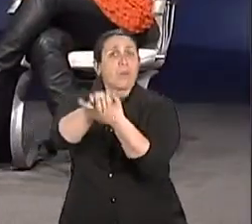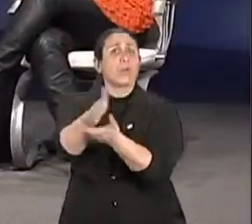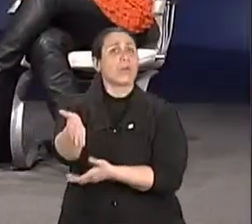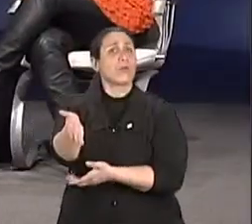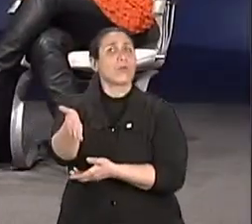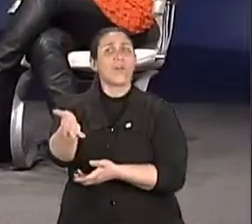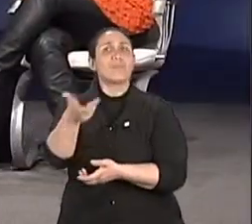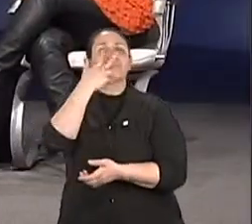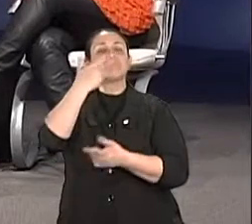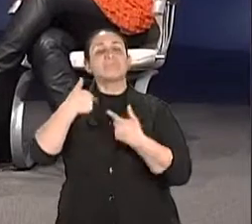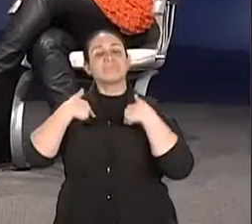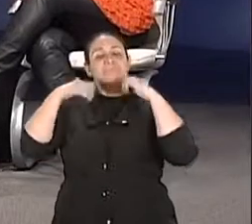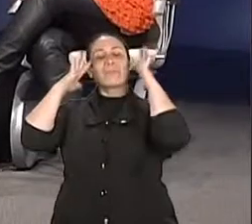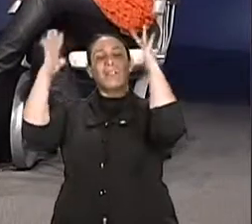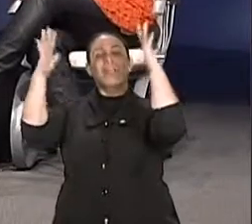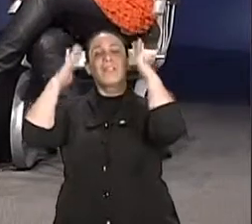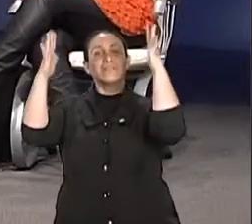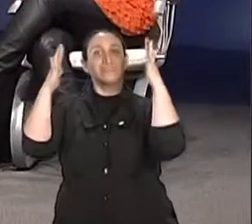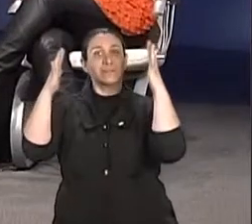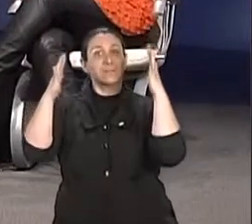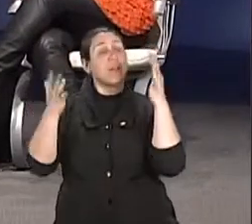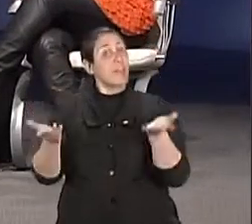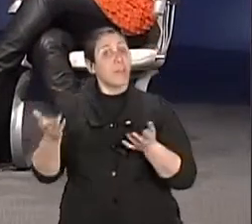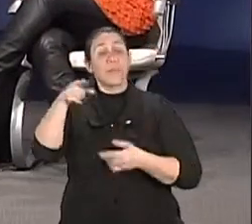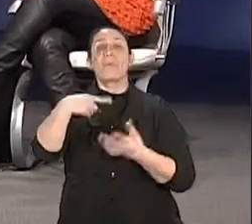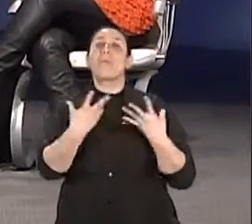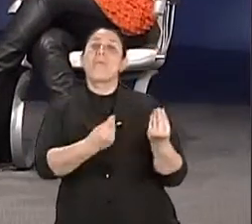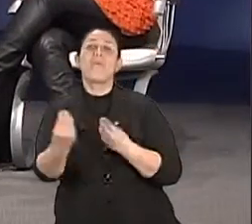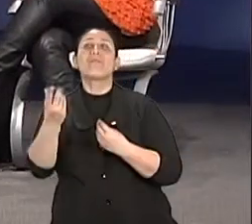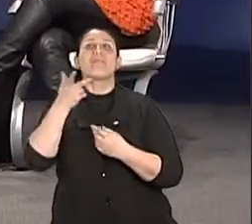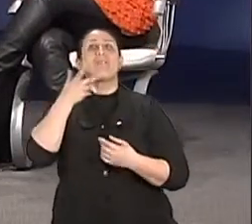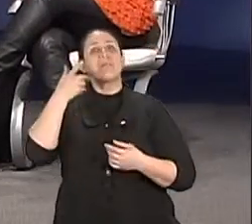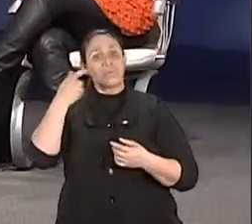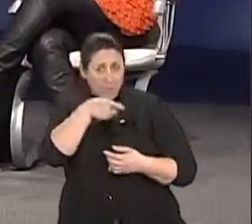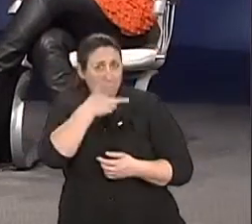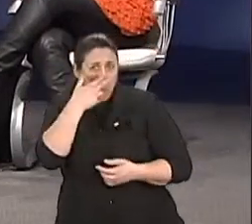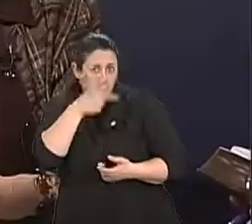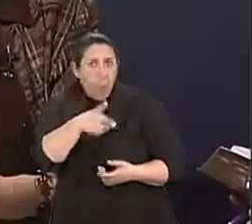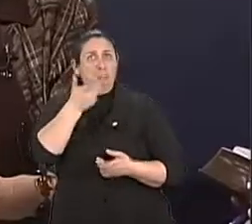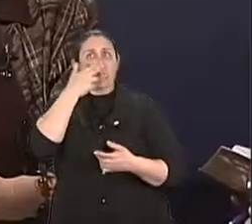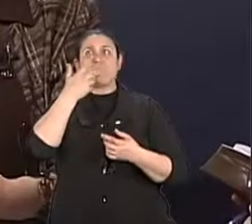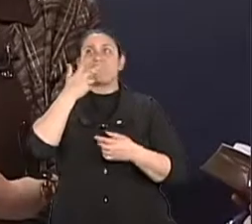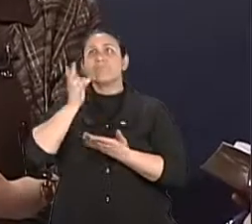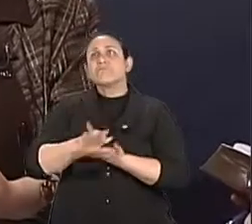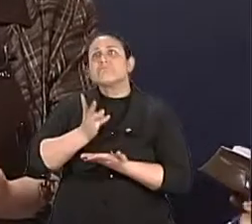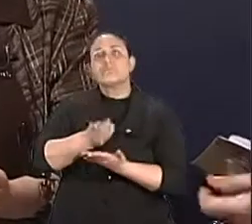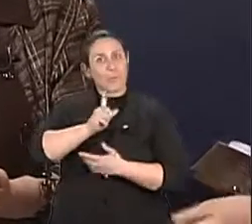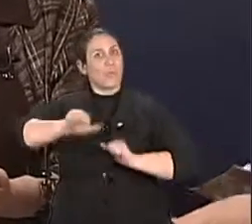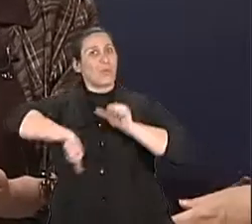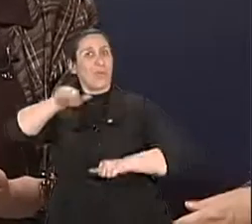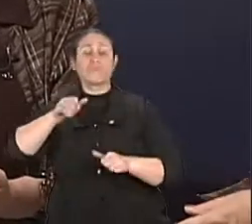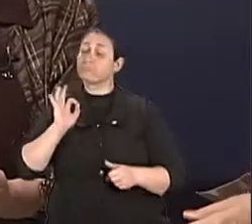vem exatamente ao encontro do que a gente tá falando? Exatamente, assim, é não deixar, assim, o companheirismo ele é muito